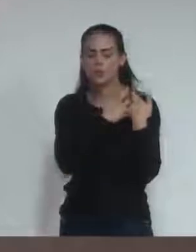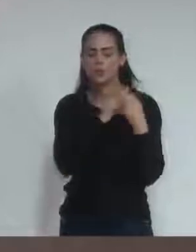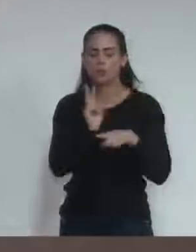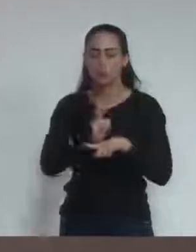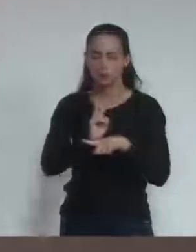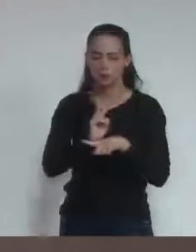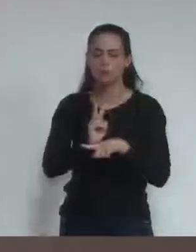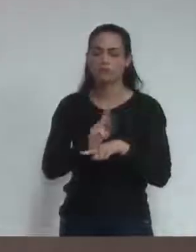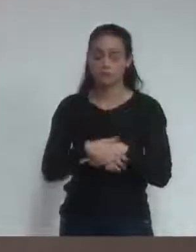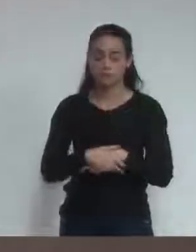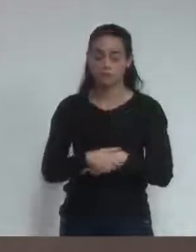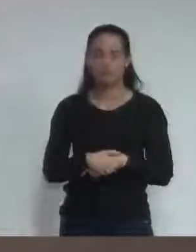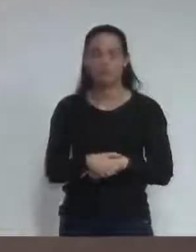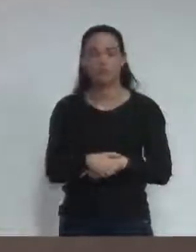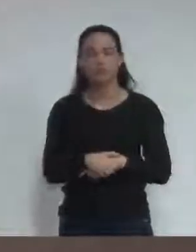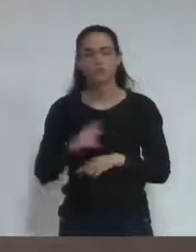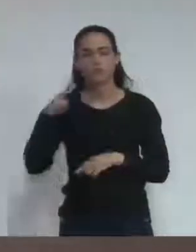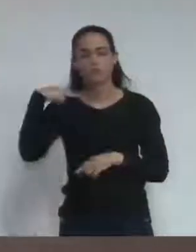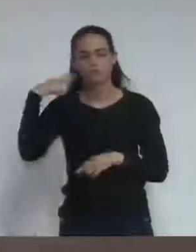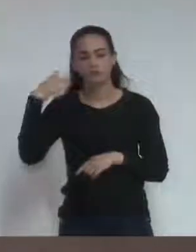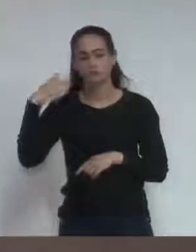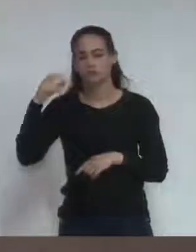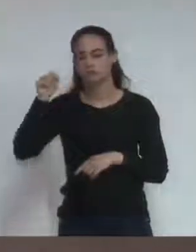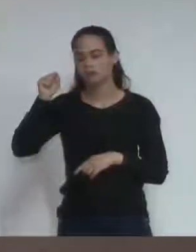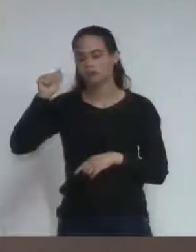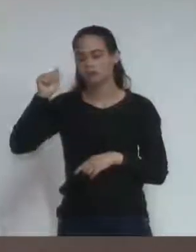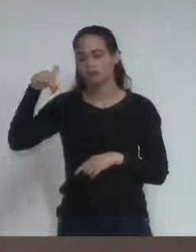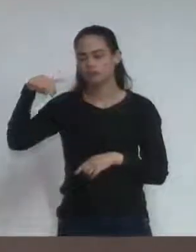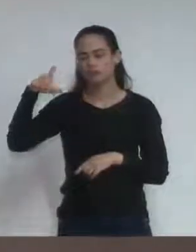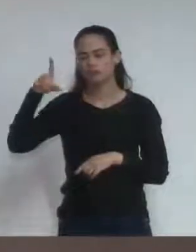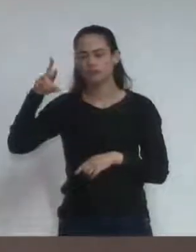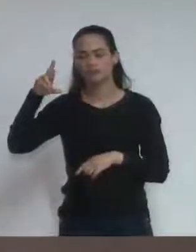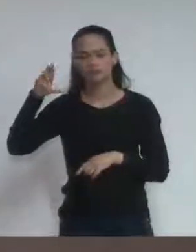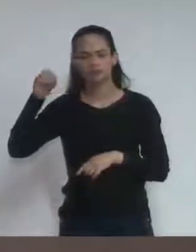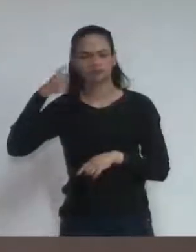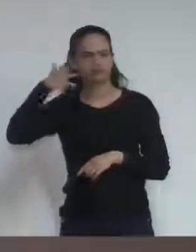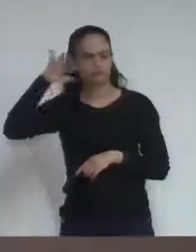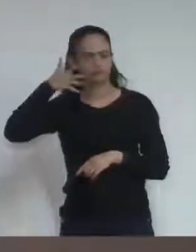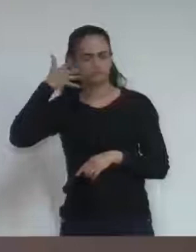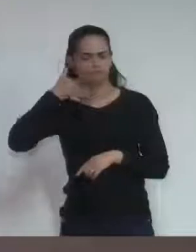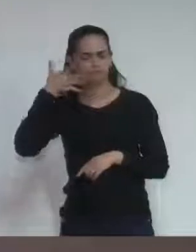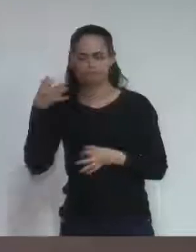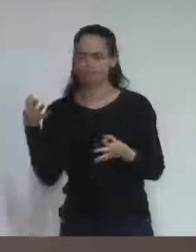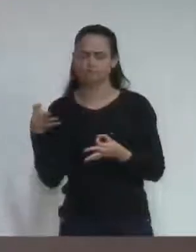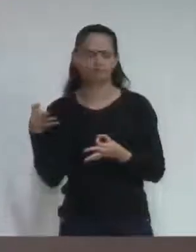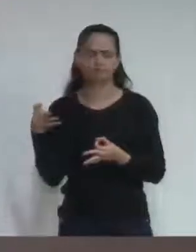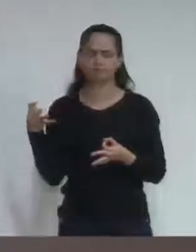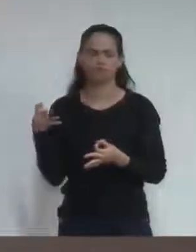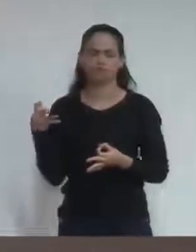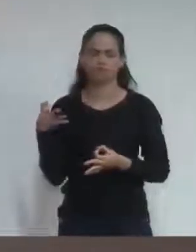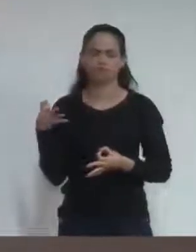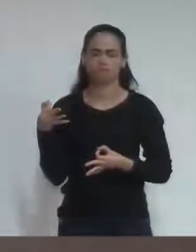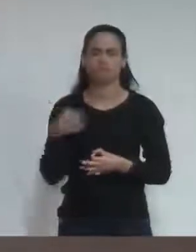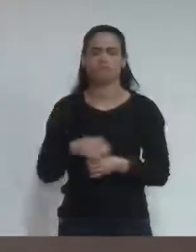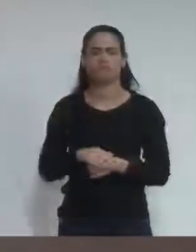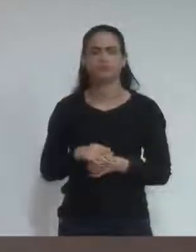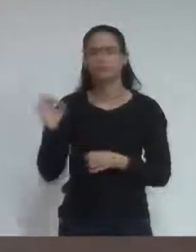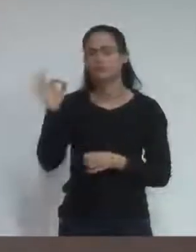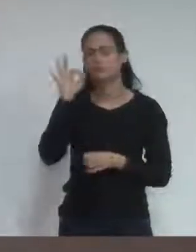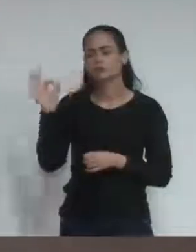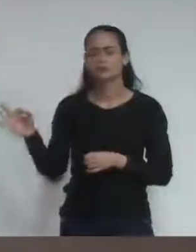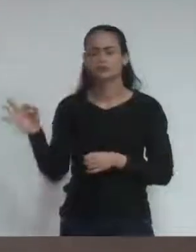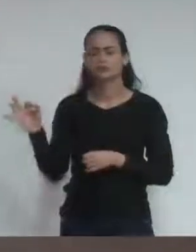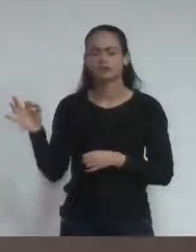Santo Rebeca fez uma elucidação perfeita sobre a questão dos números dos